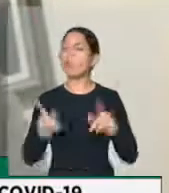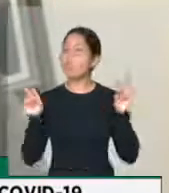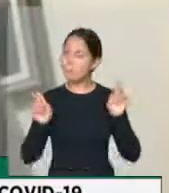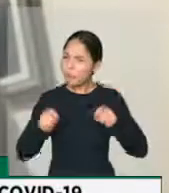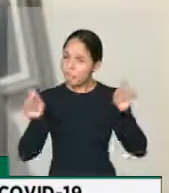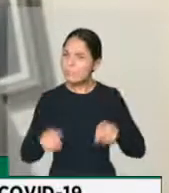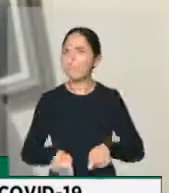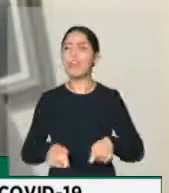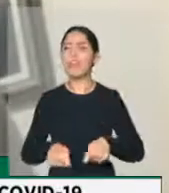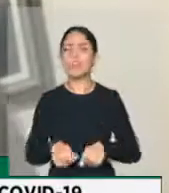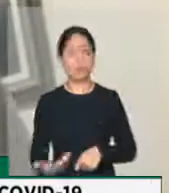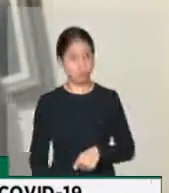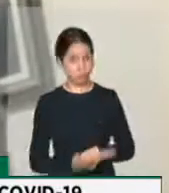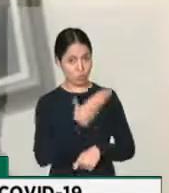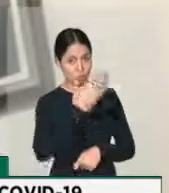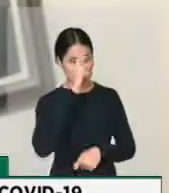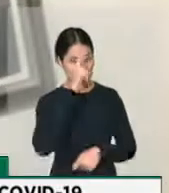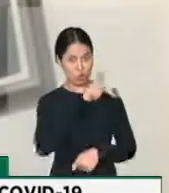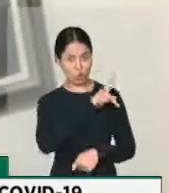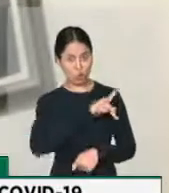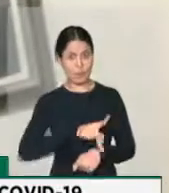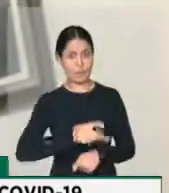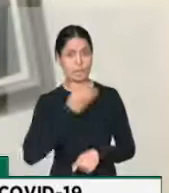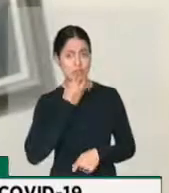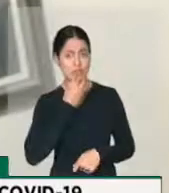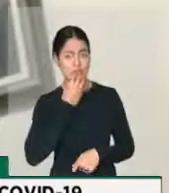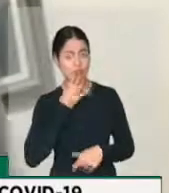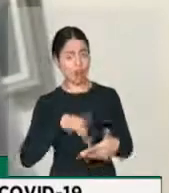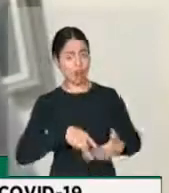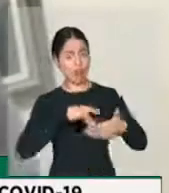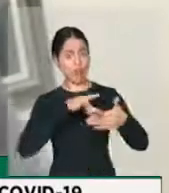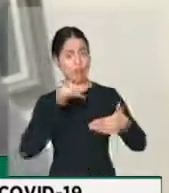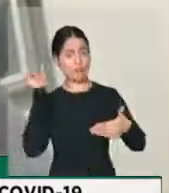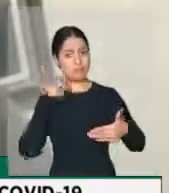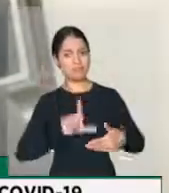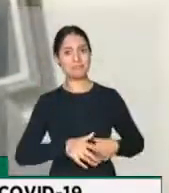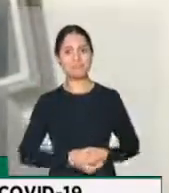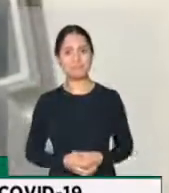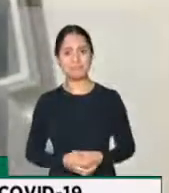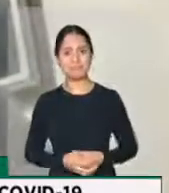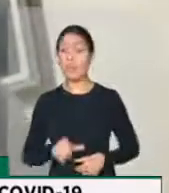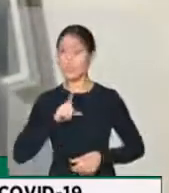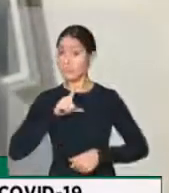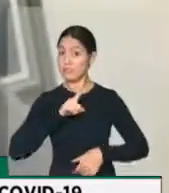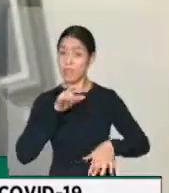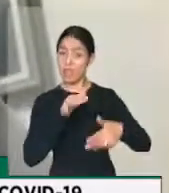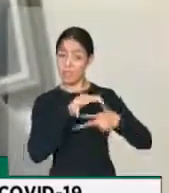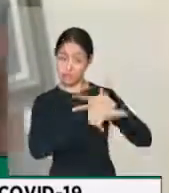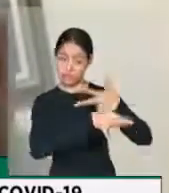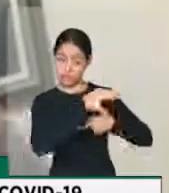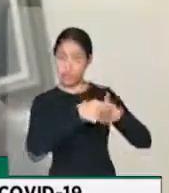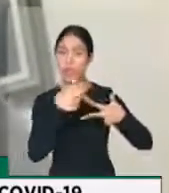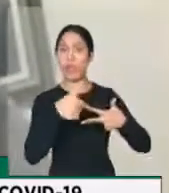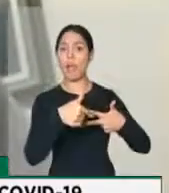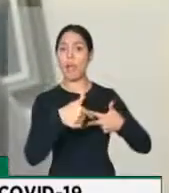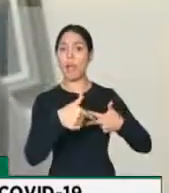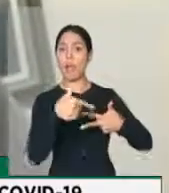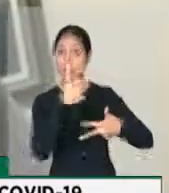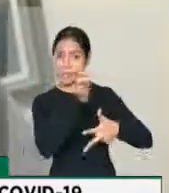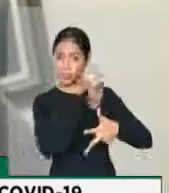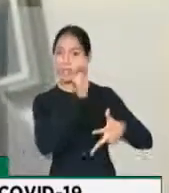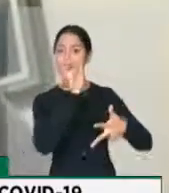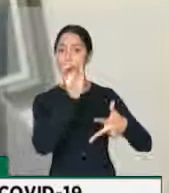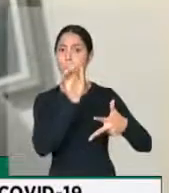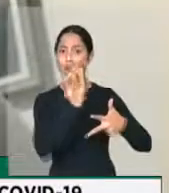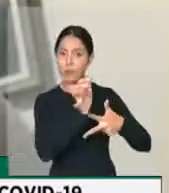pela sua liderança, juntamente conversando com o Poder Judiciário, conversando com o Poder Executivo, com os ministérios.